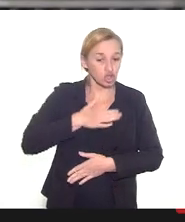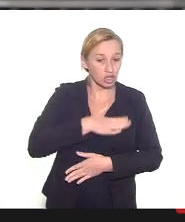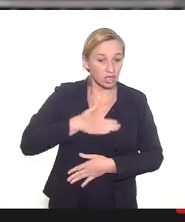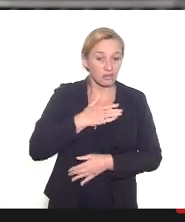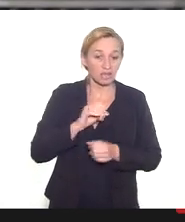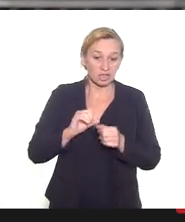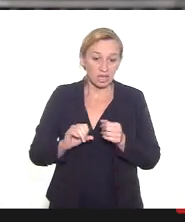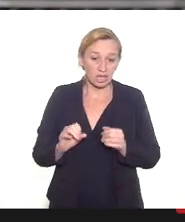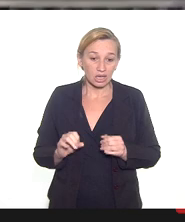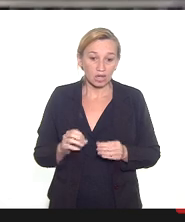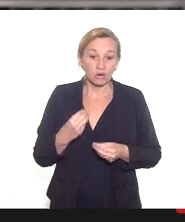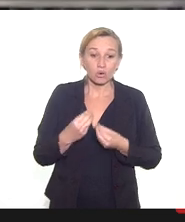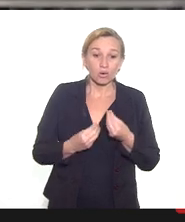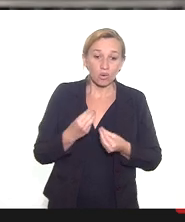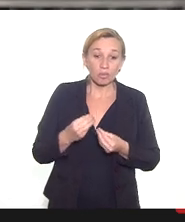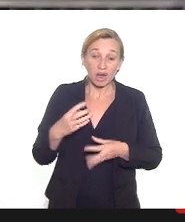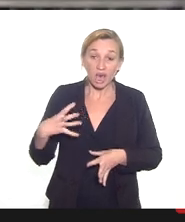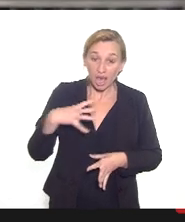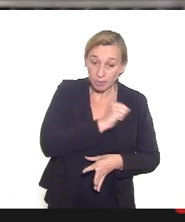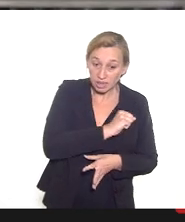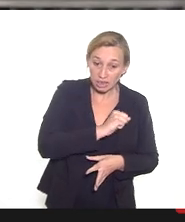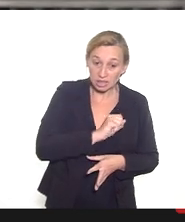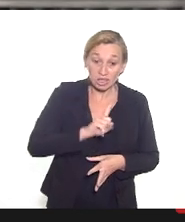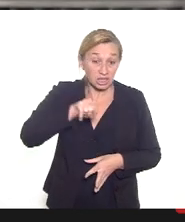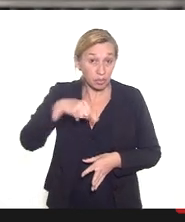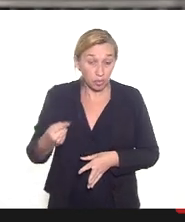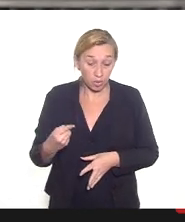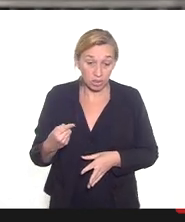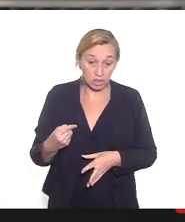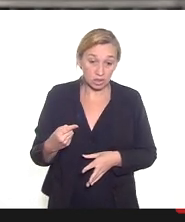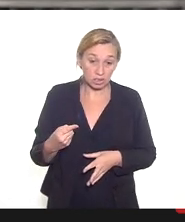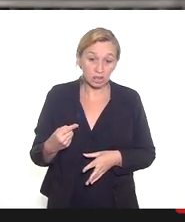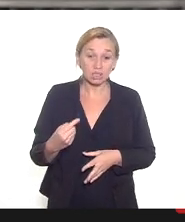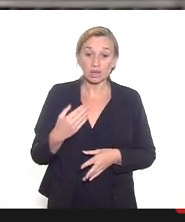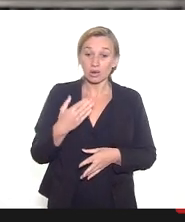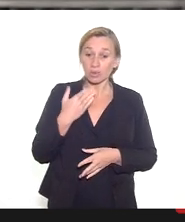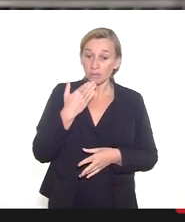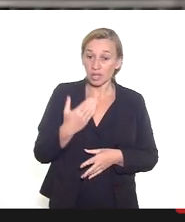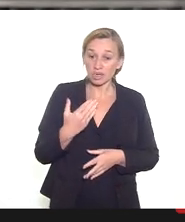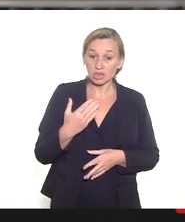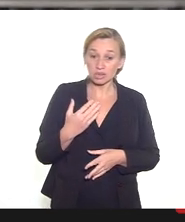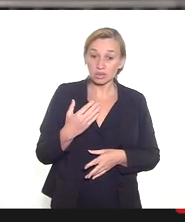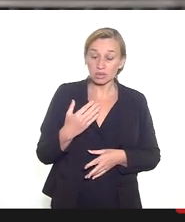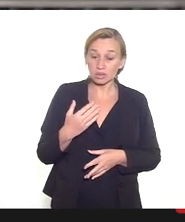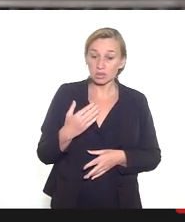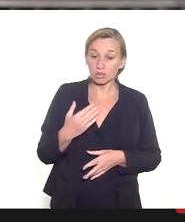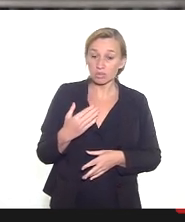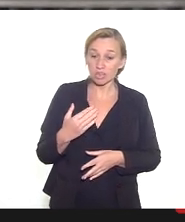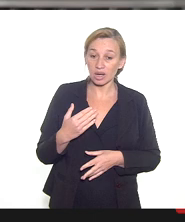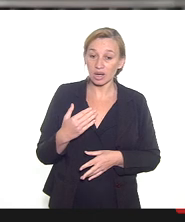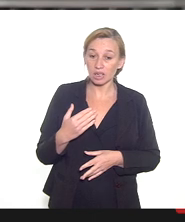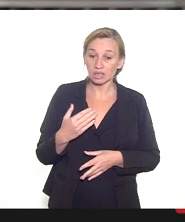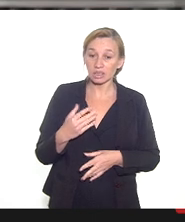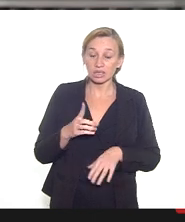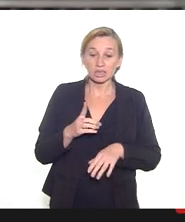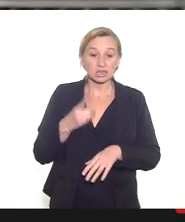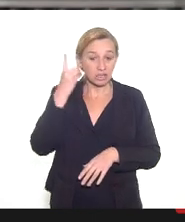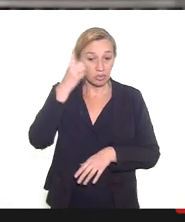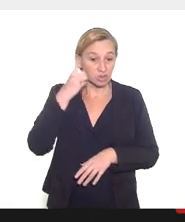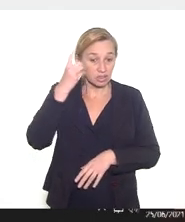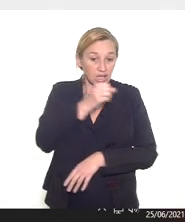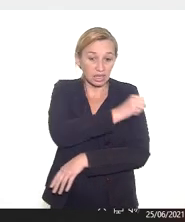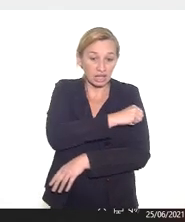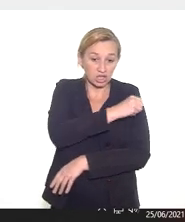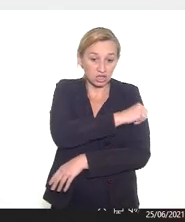de fazer, como há uma urgência. depois, em seguida, eu passo para a intervenção da deputada enfermeira